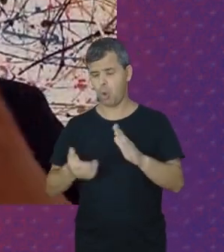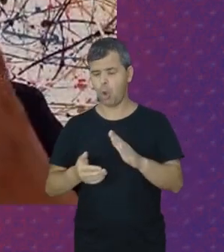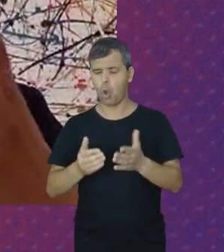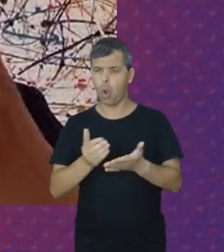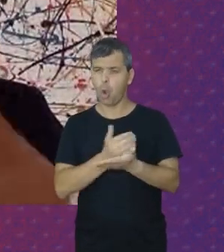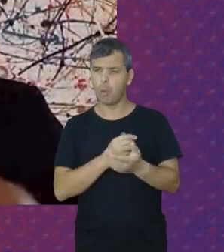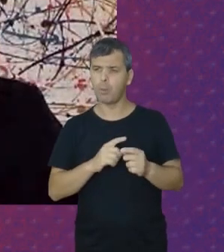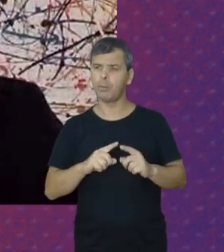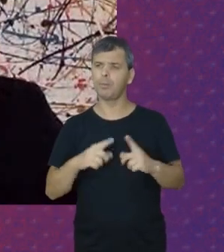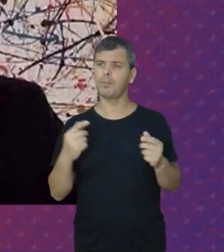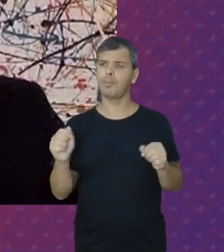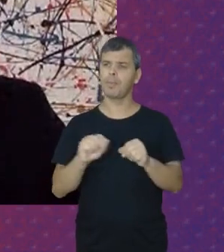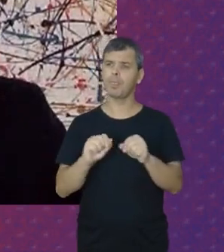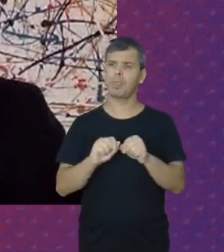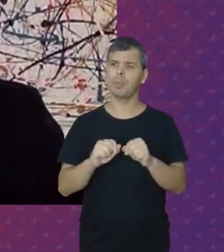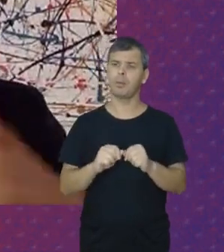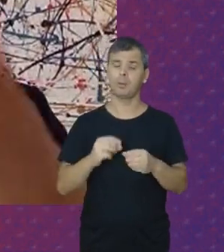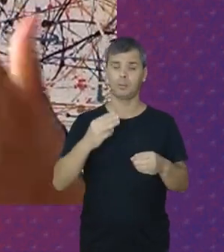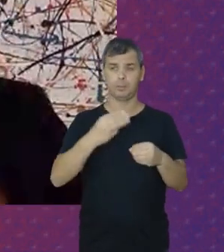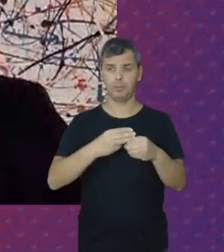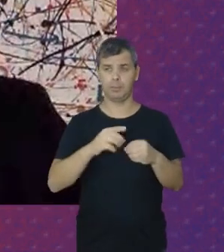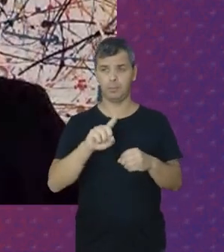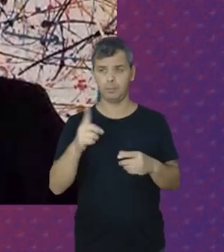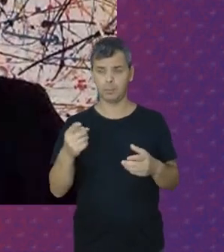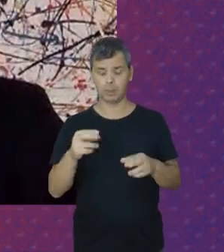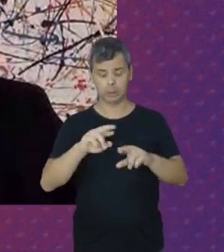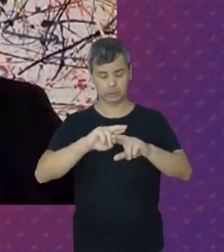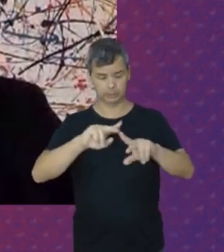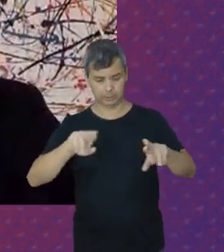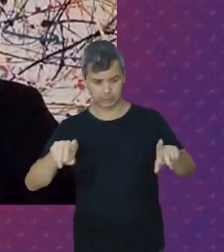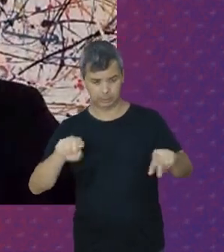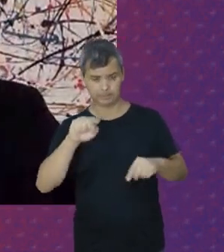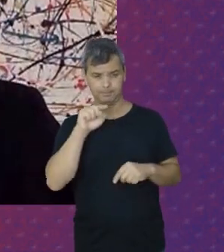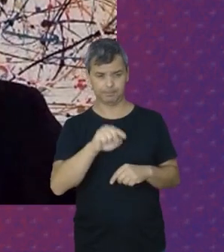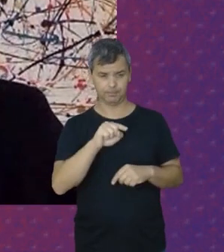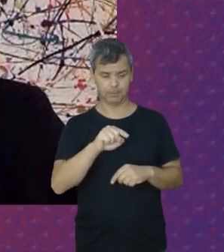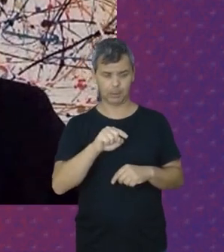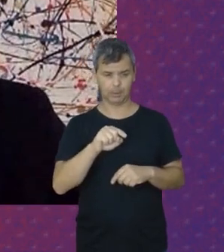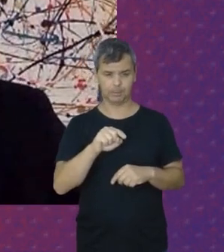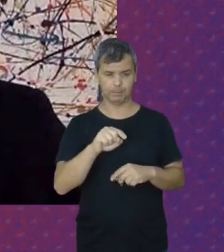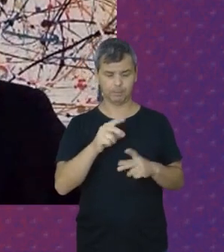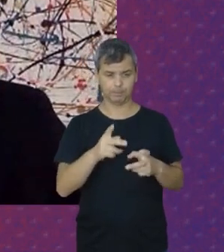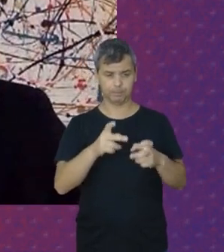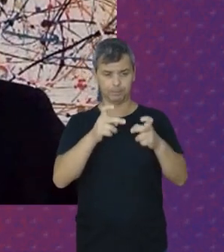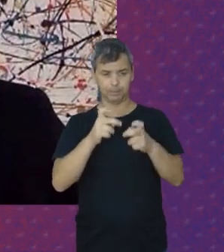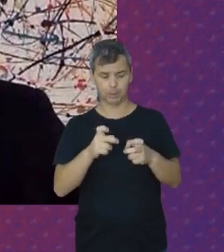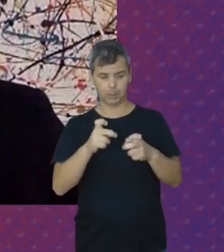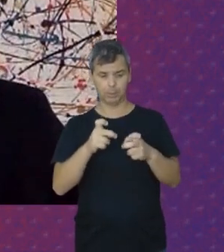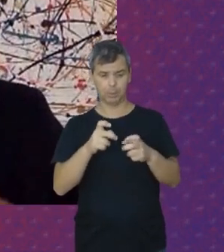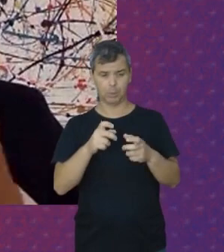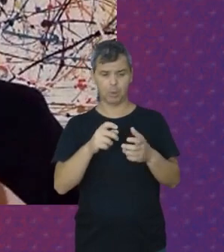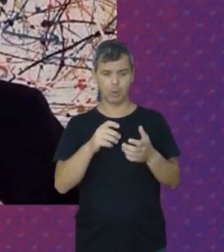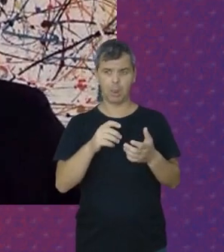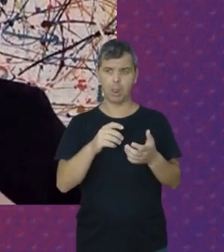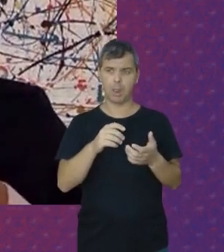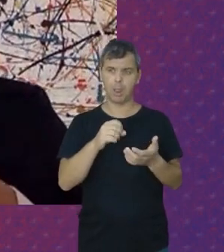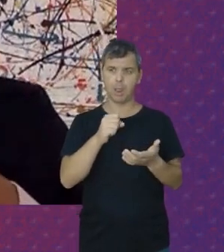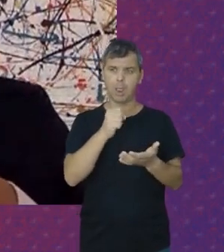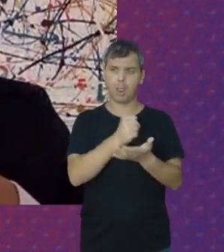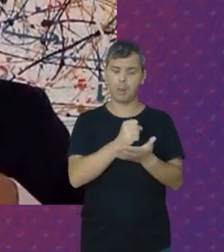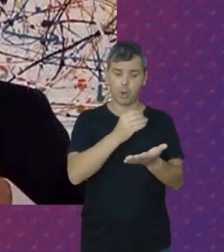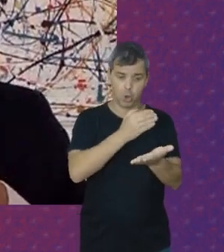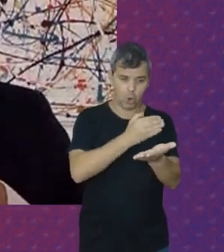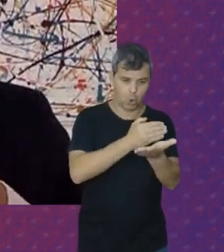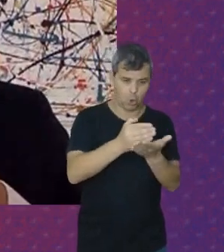As posturas Municipais Muitas delas Previam O registro Da data de